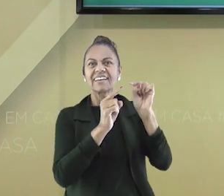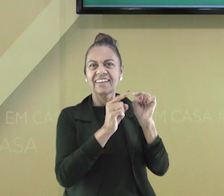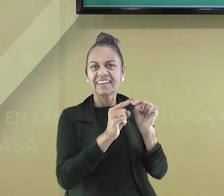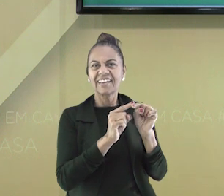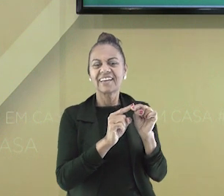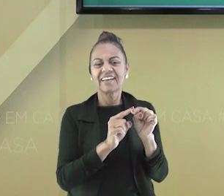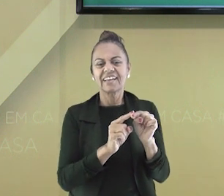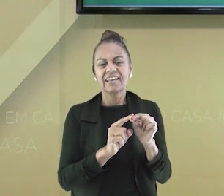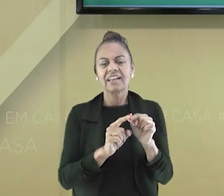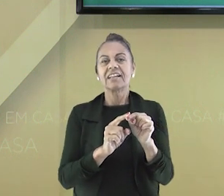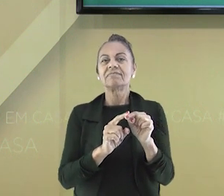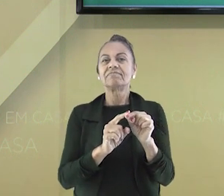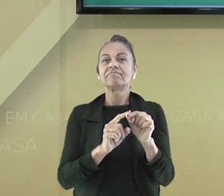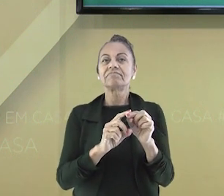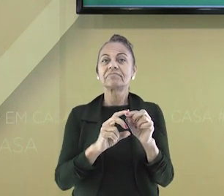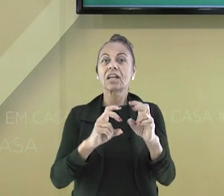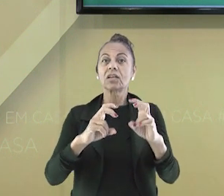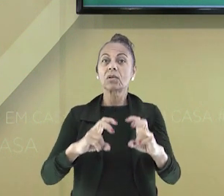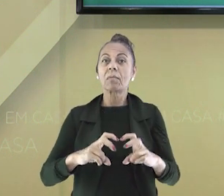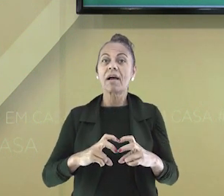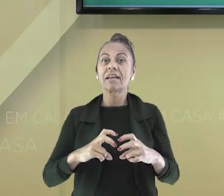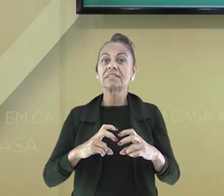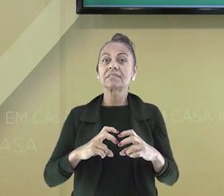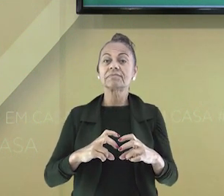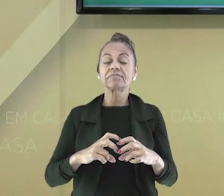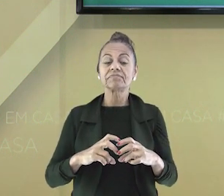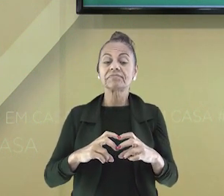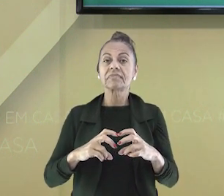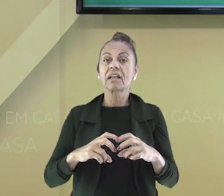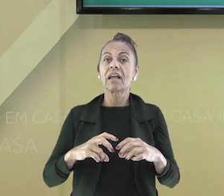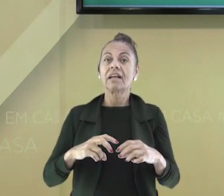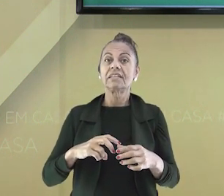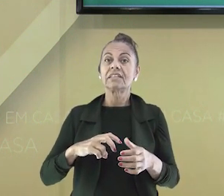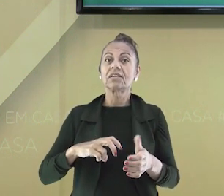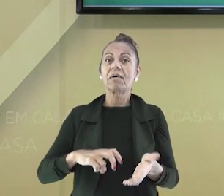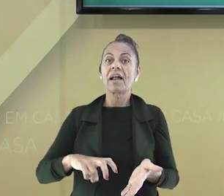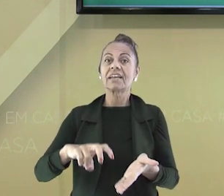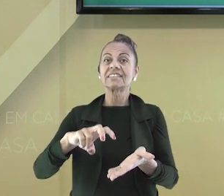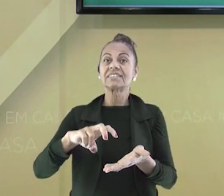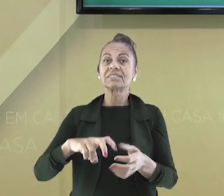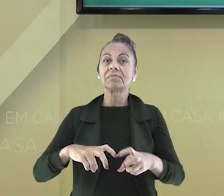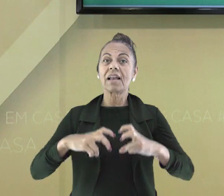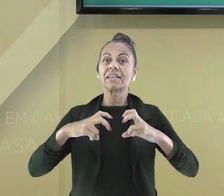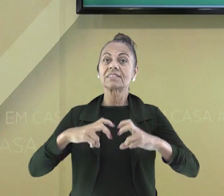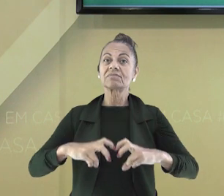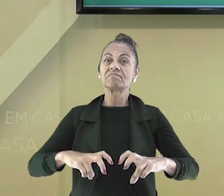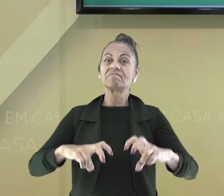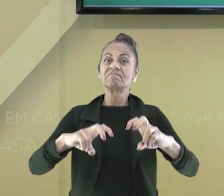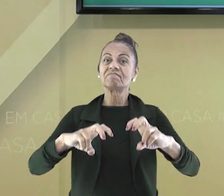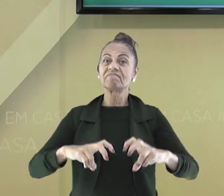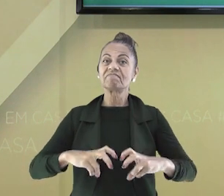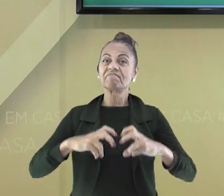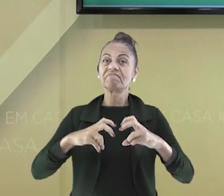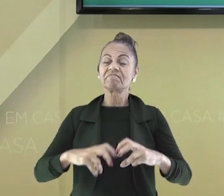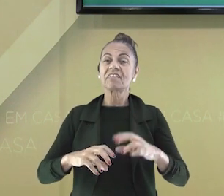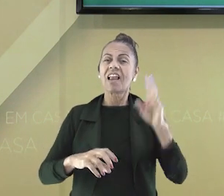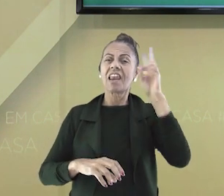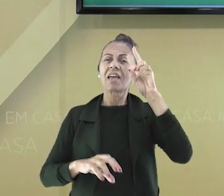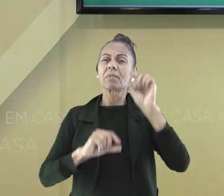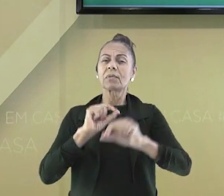E do balanço, você pode dizer que a imagem lembra o brincar, remetendo ao divertimento.